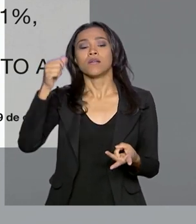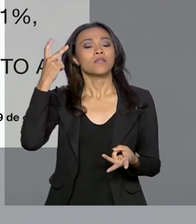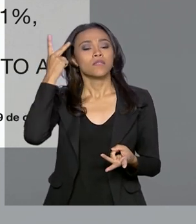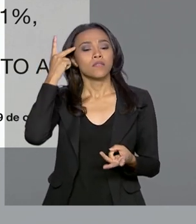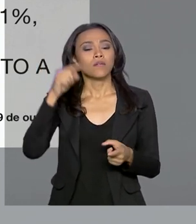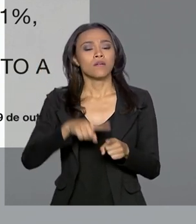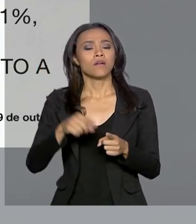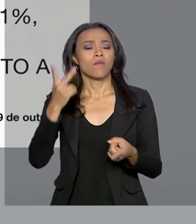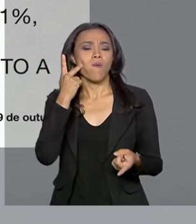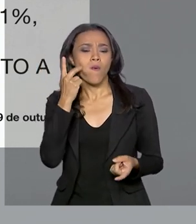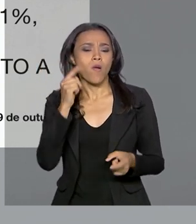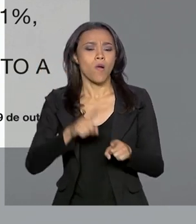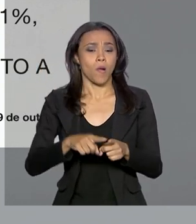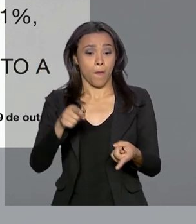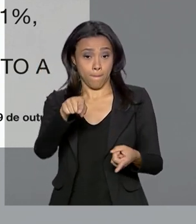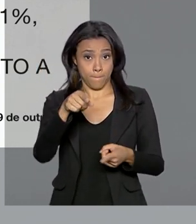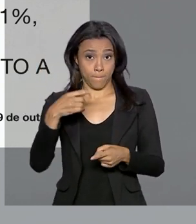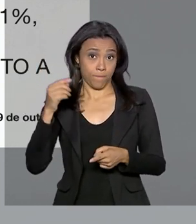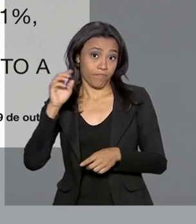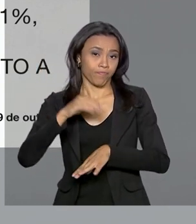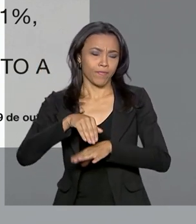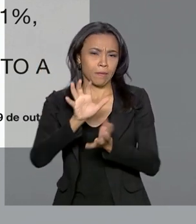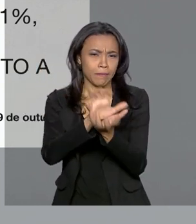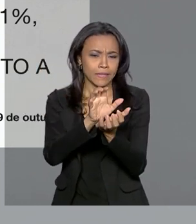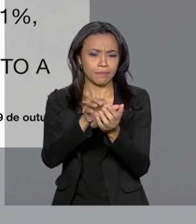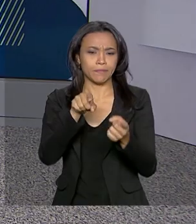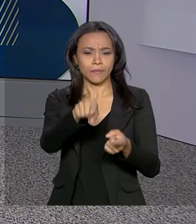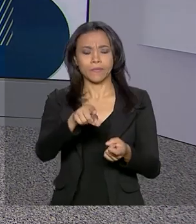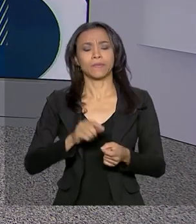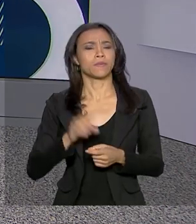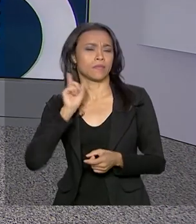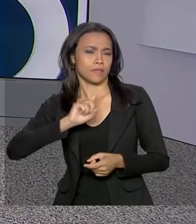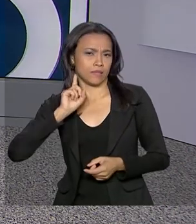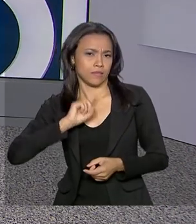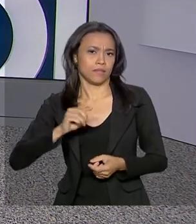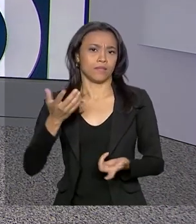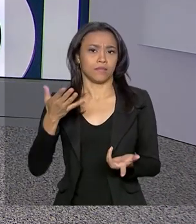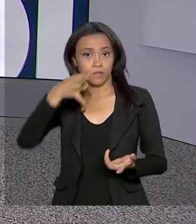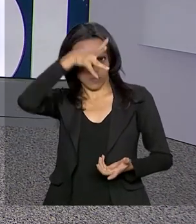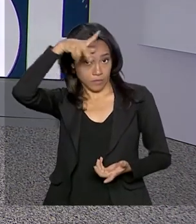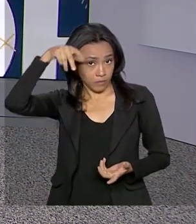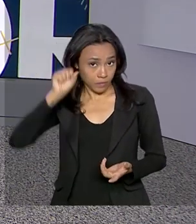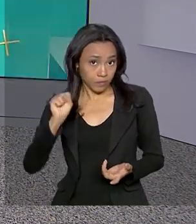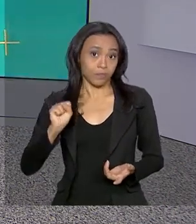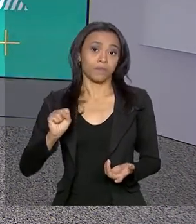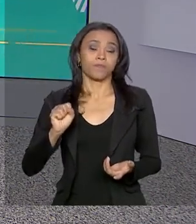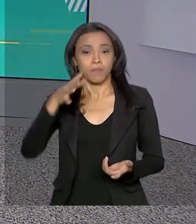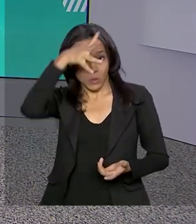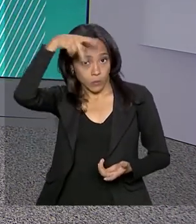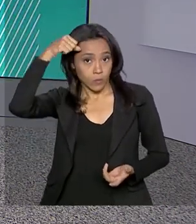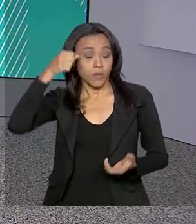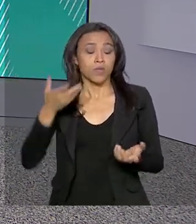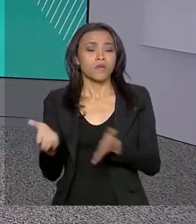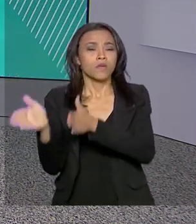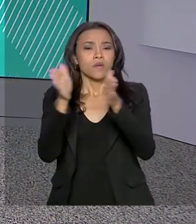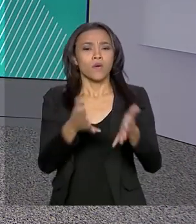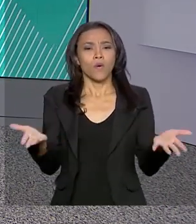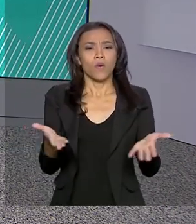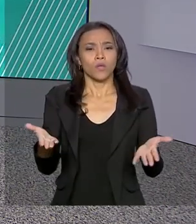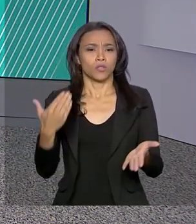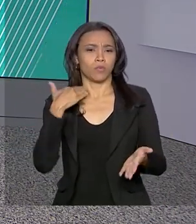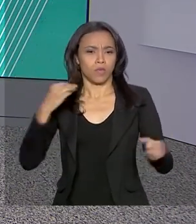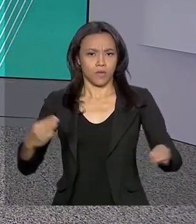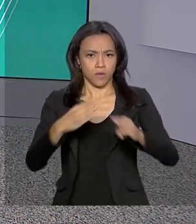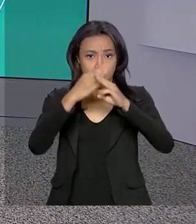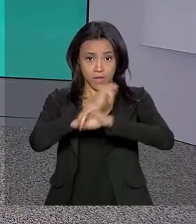Pernambuco, Rio de Janeiro, Mato Grosso e Minas Gerais. E a Caixa Econômica Federal libera hoje um novo lote de